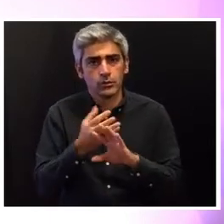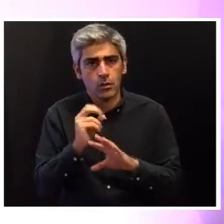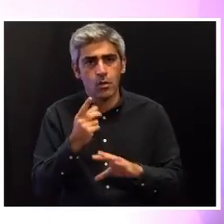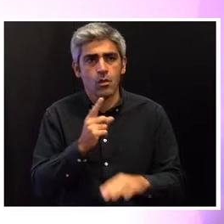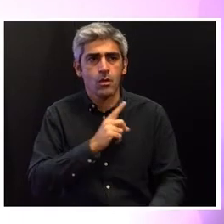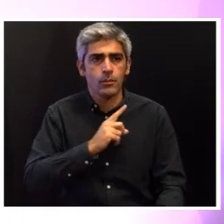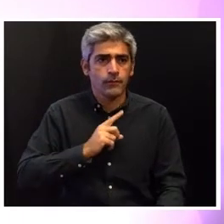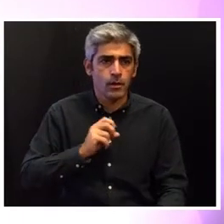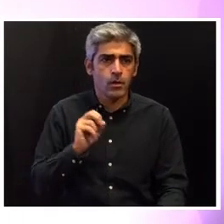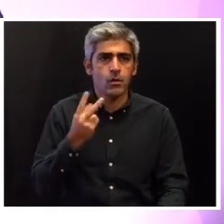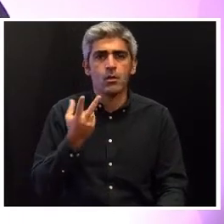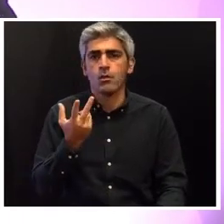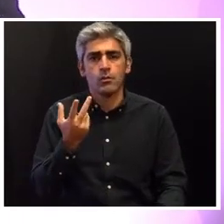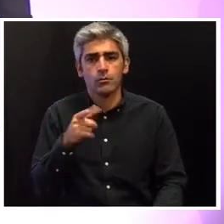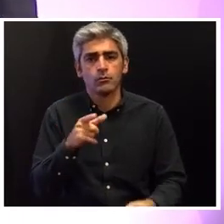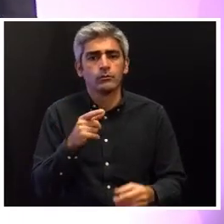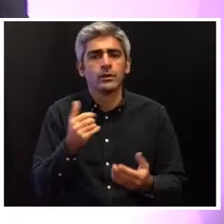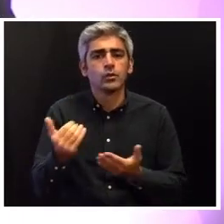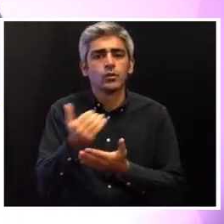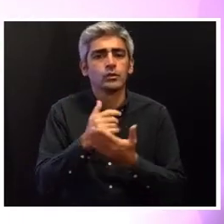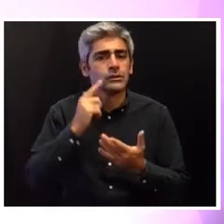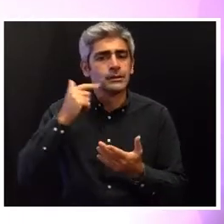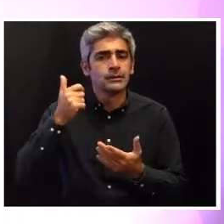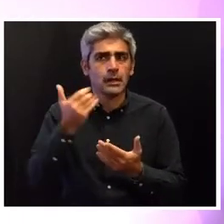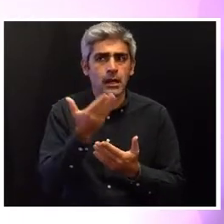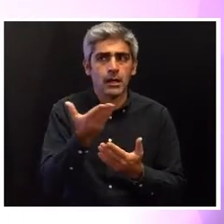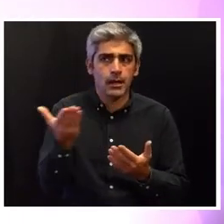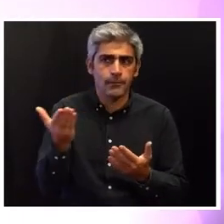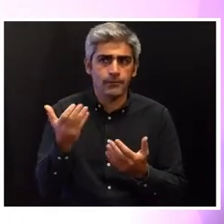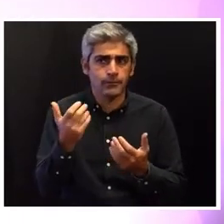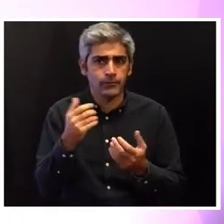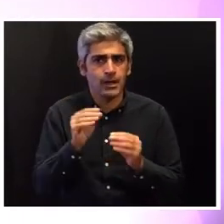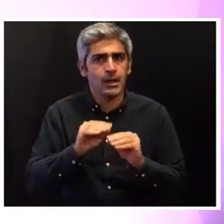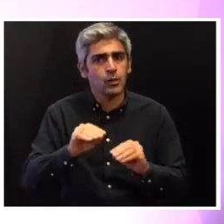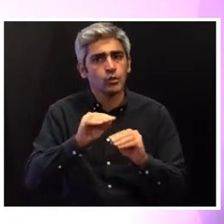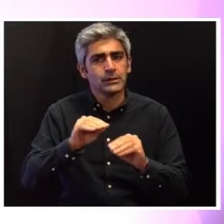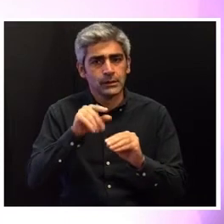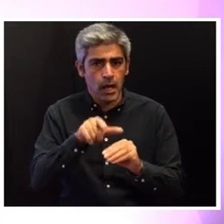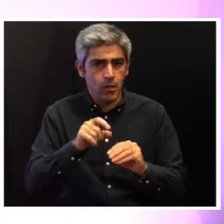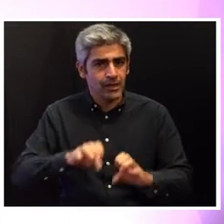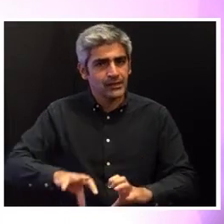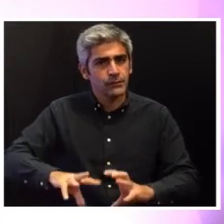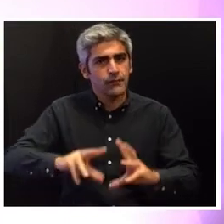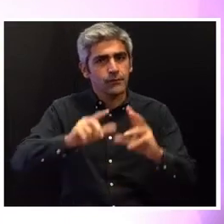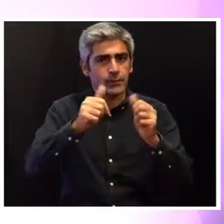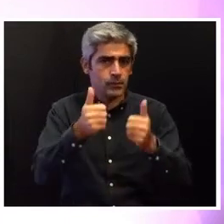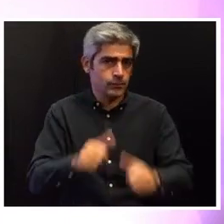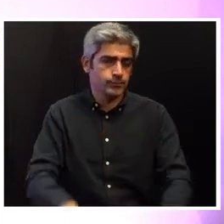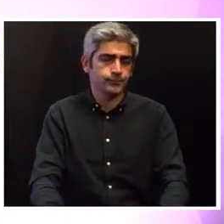privadas da foruição de recursos essenciais à sua educação e desenvolvimento.